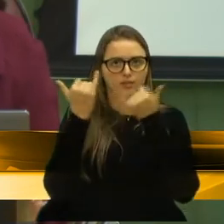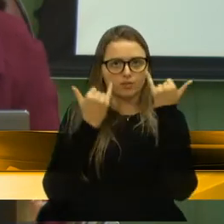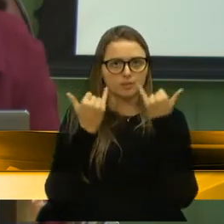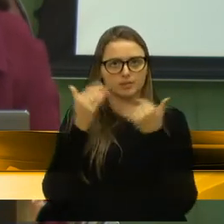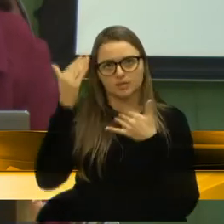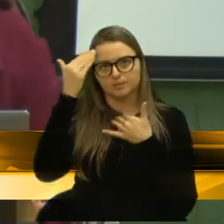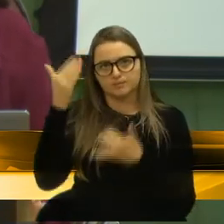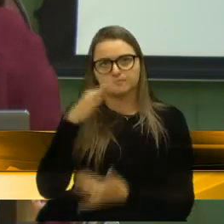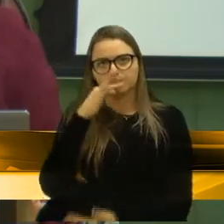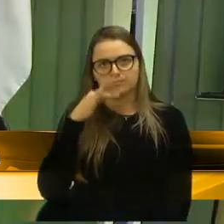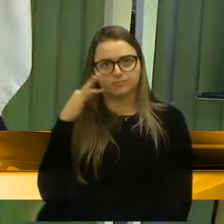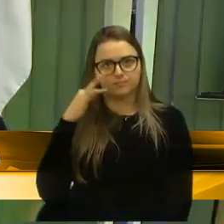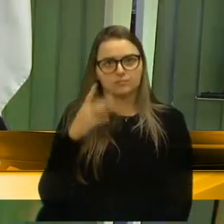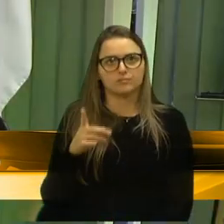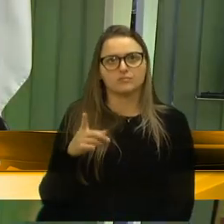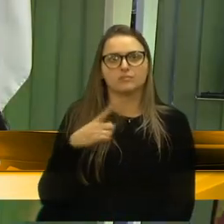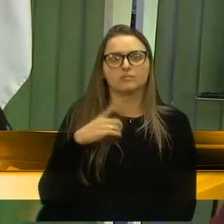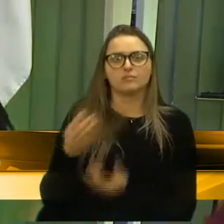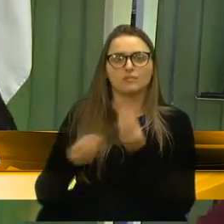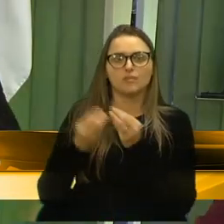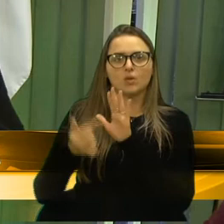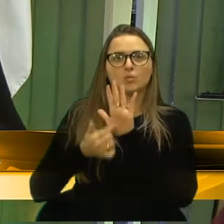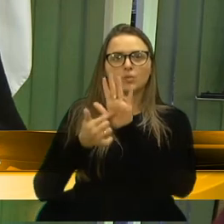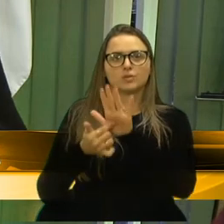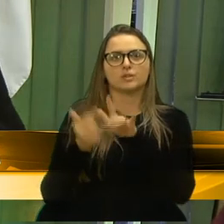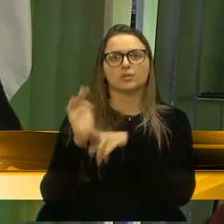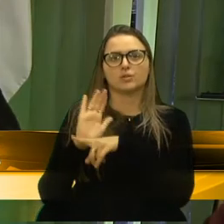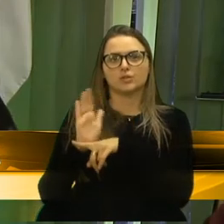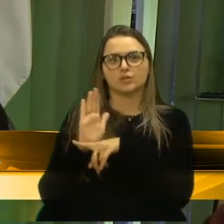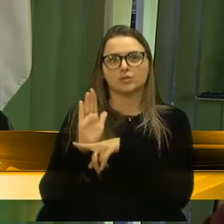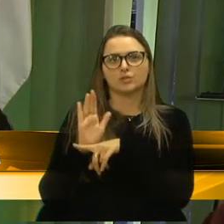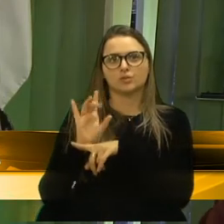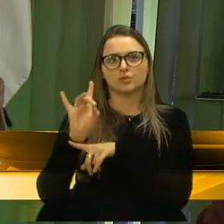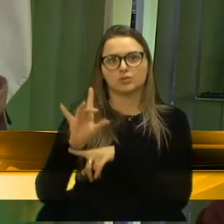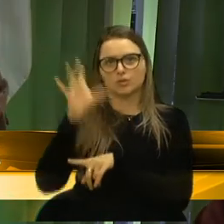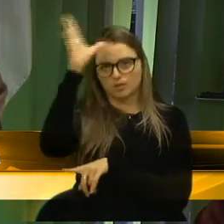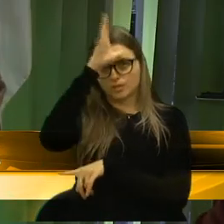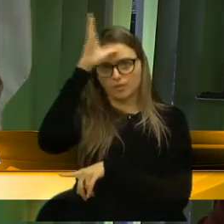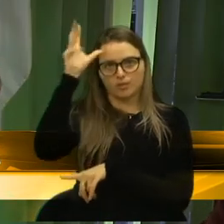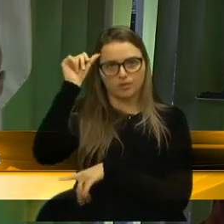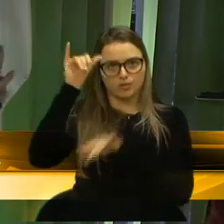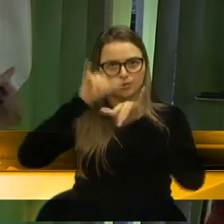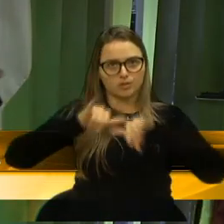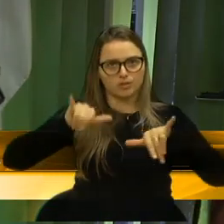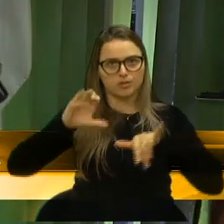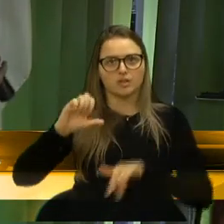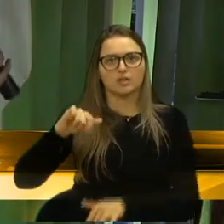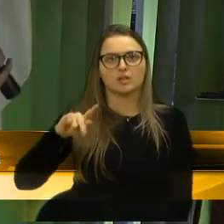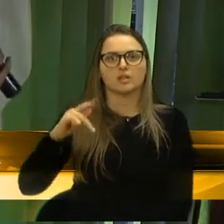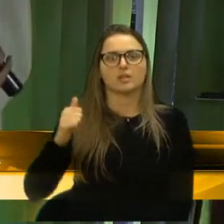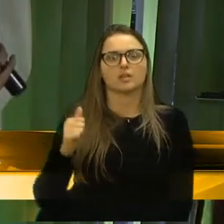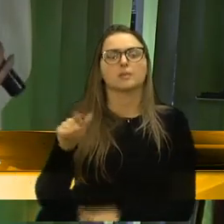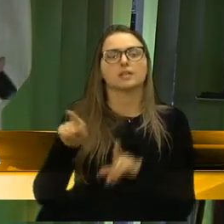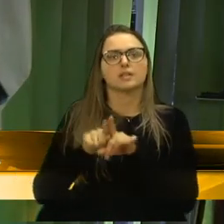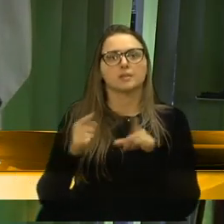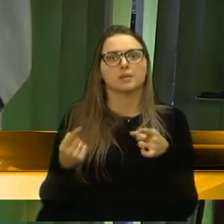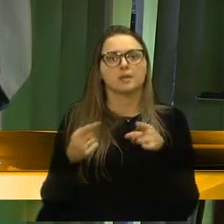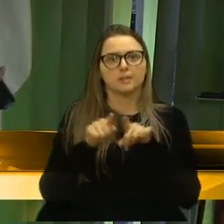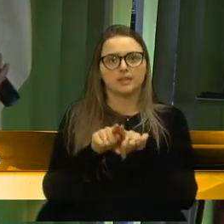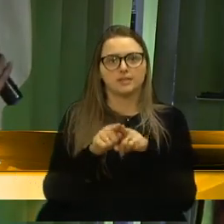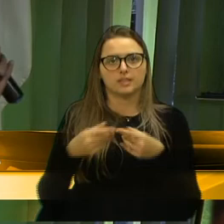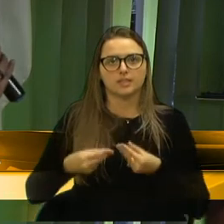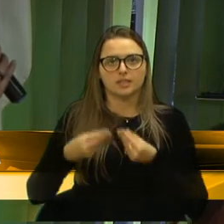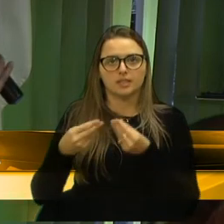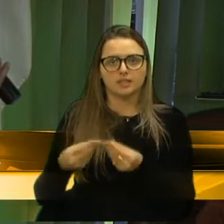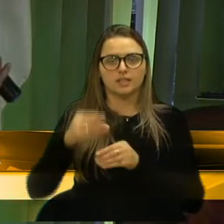Obrigada, vereadora Tatiane. Tem como a gente colocar, então, vídeo da... faltou só o vídeo da prefeitura, que também vai ser parceira na distribuição